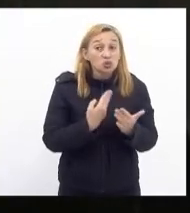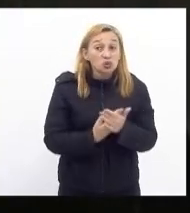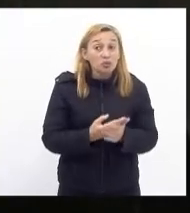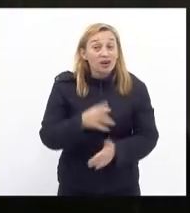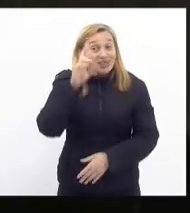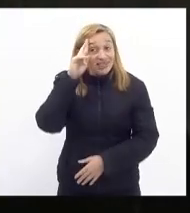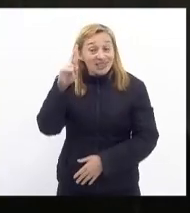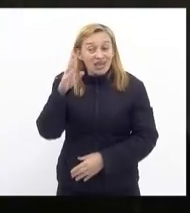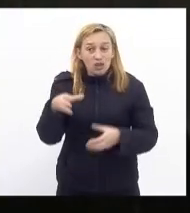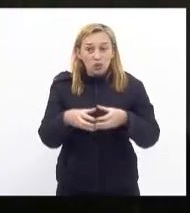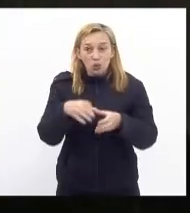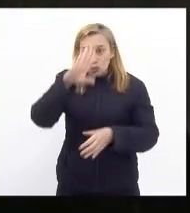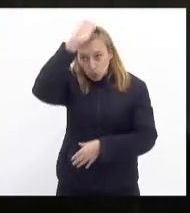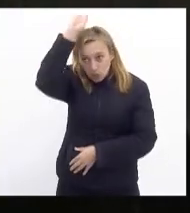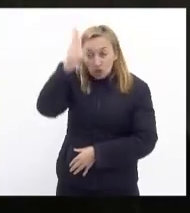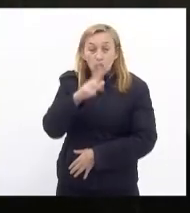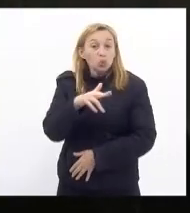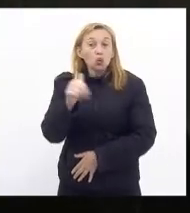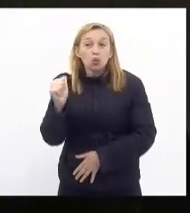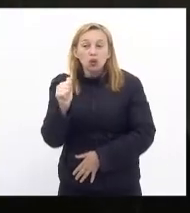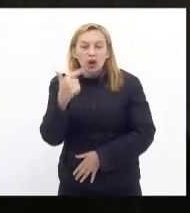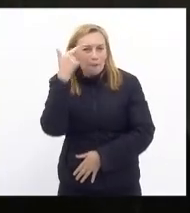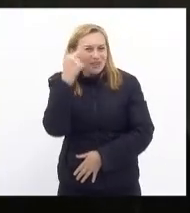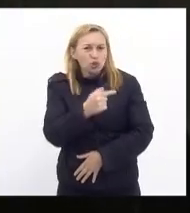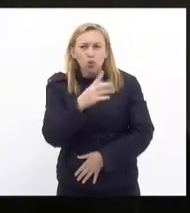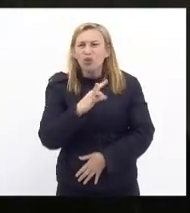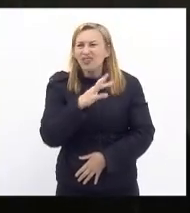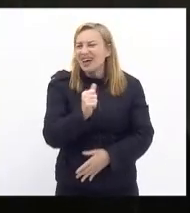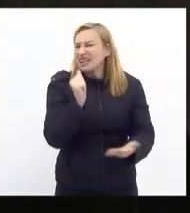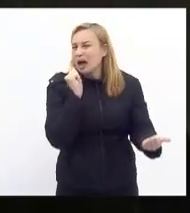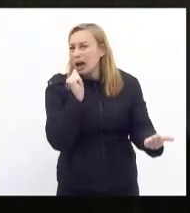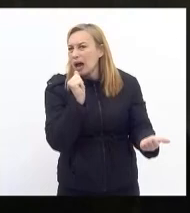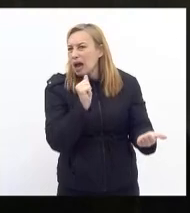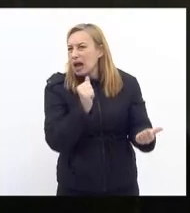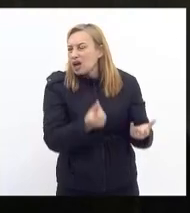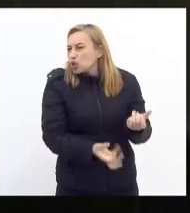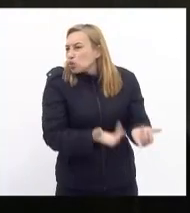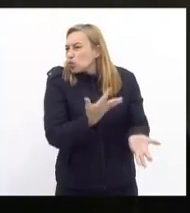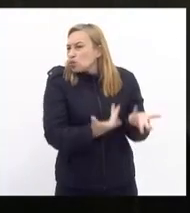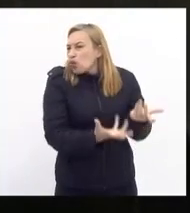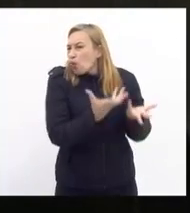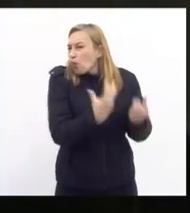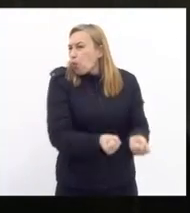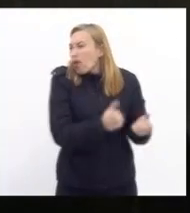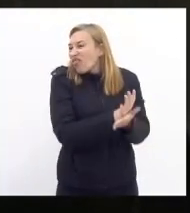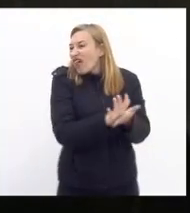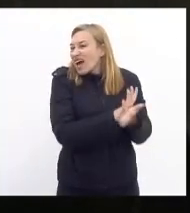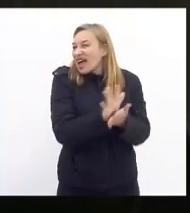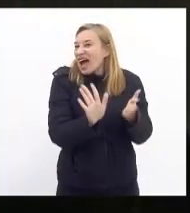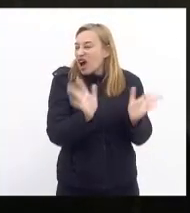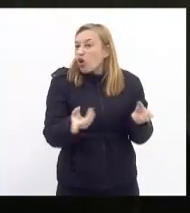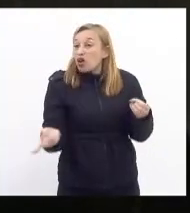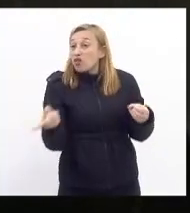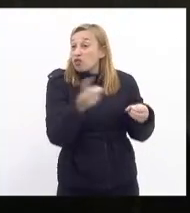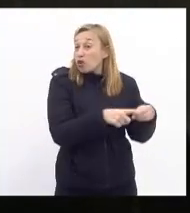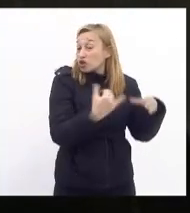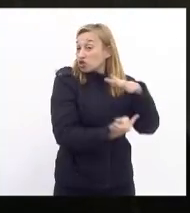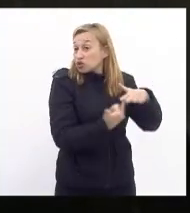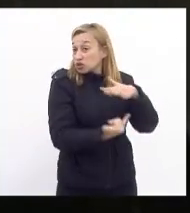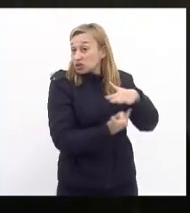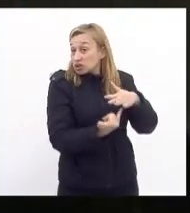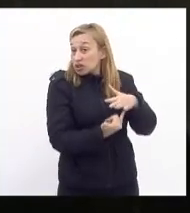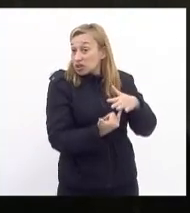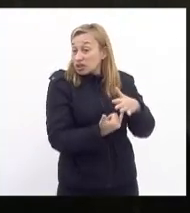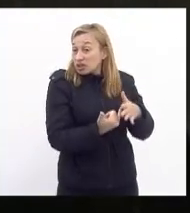mas nunca foi comandante nunca comandou nada nunca apagou fogo aí agora volta na instituição trata os outros mal